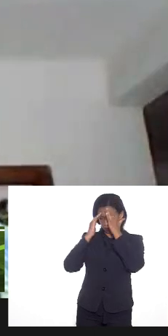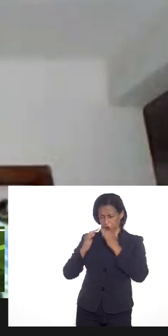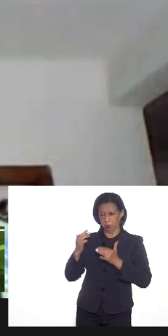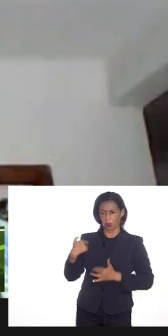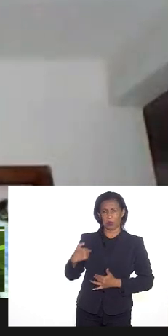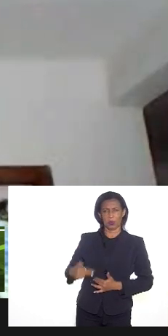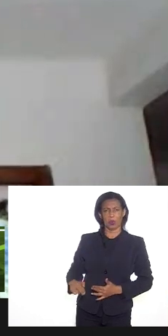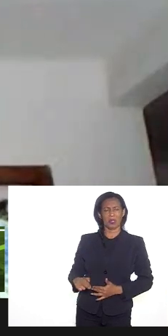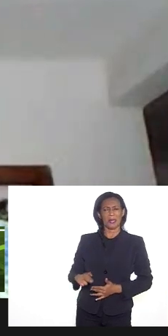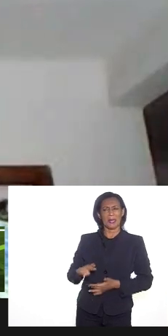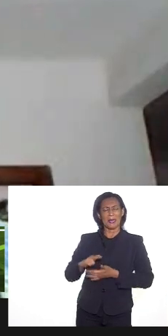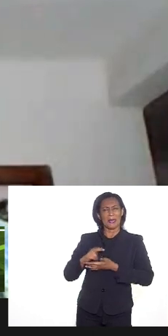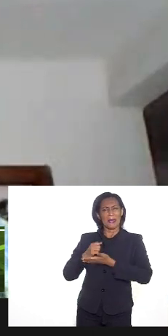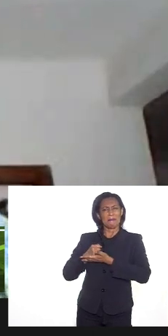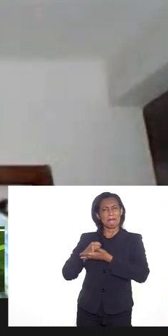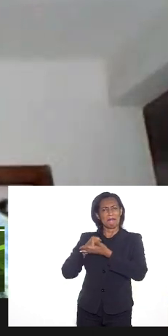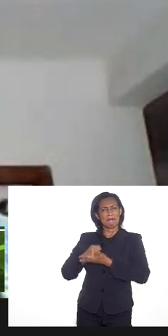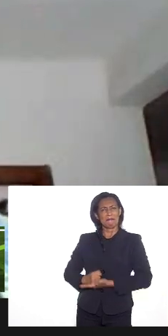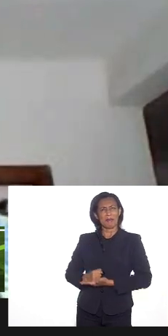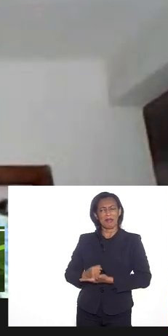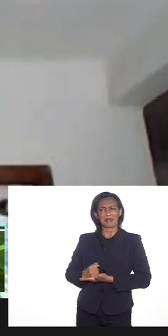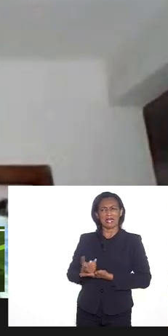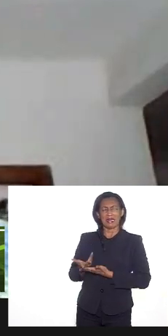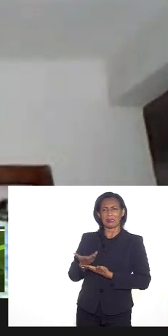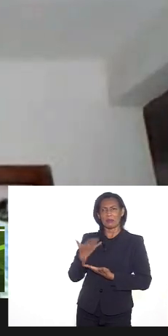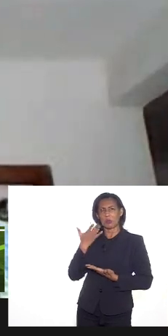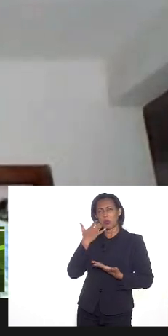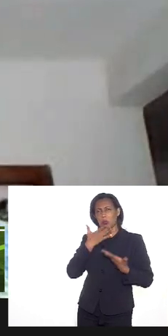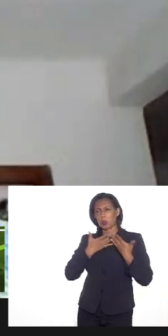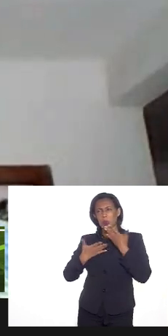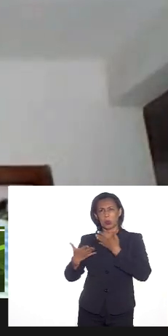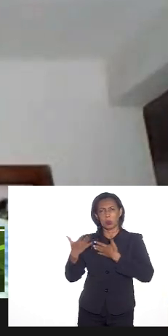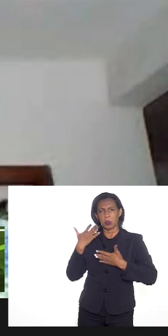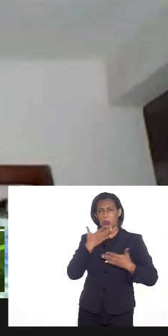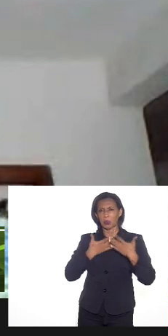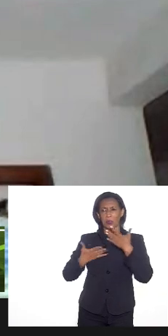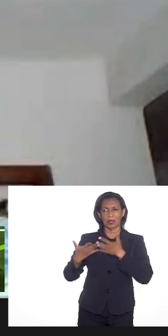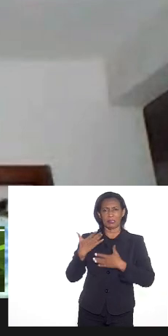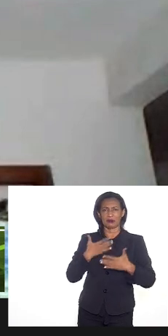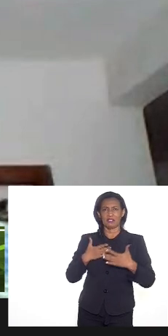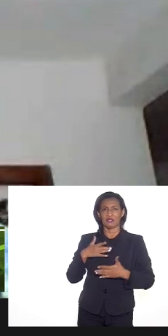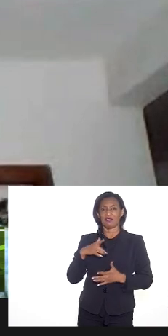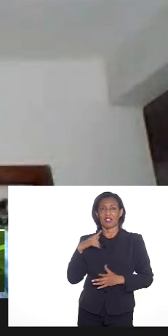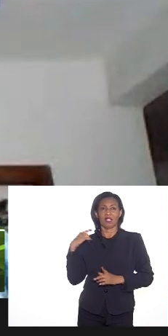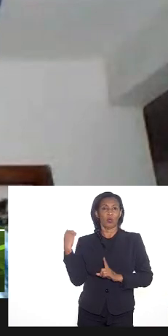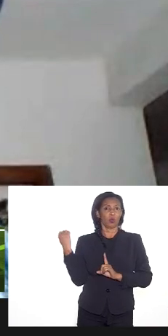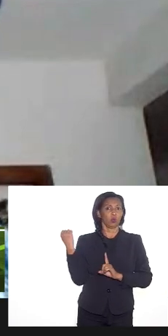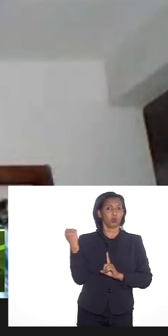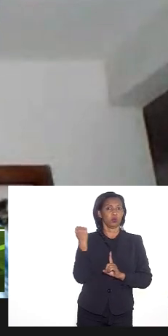muito docilizada para falar do que seja genocídio